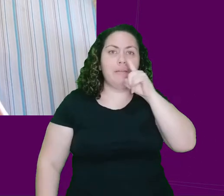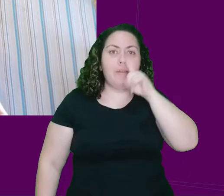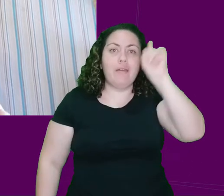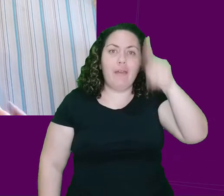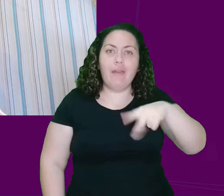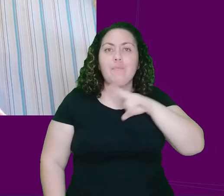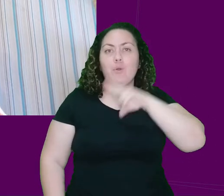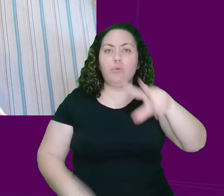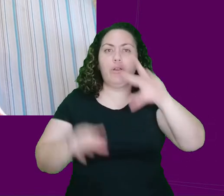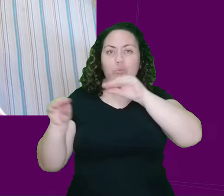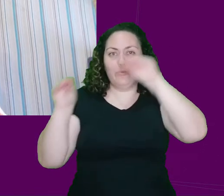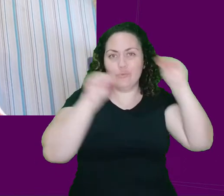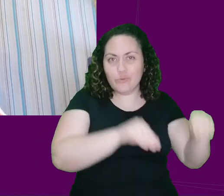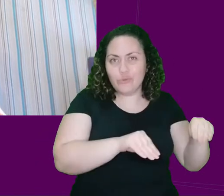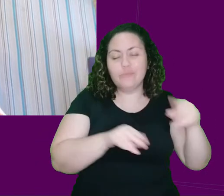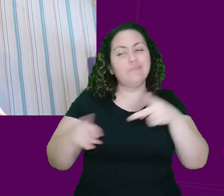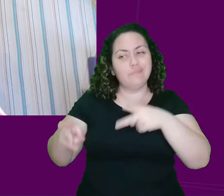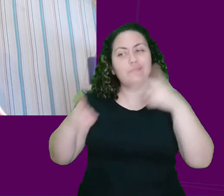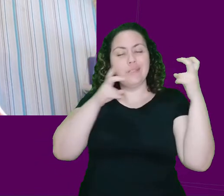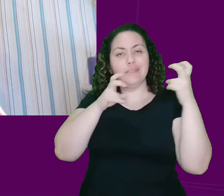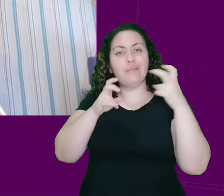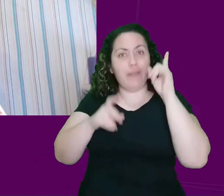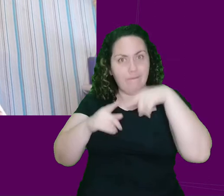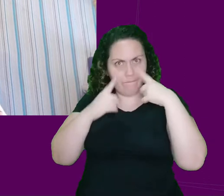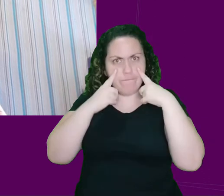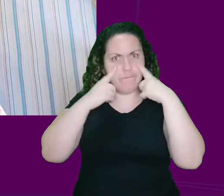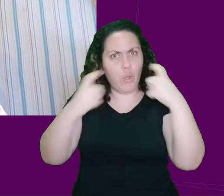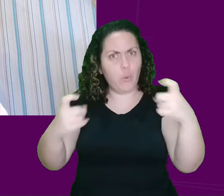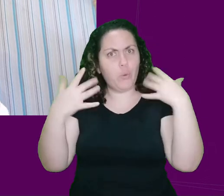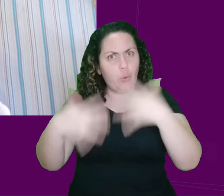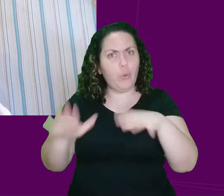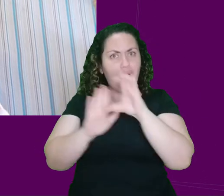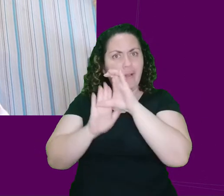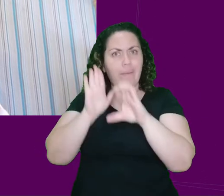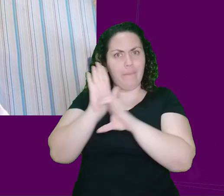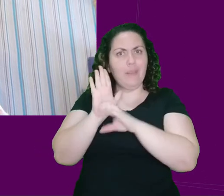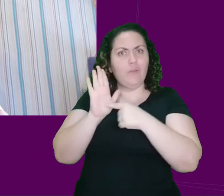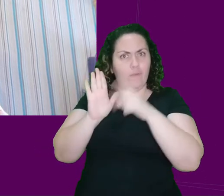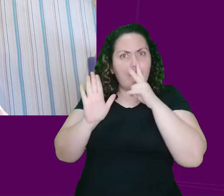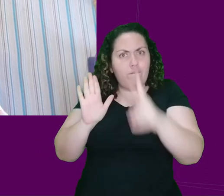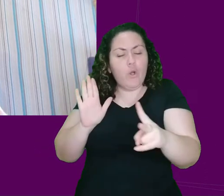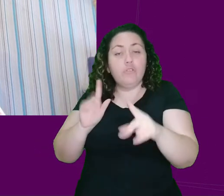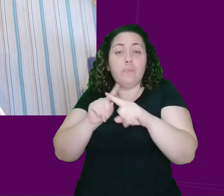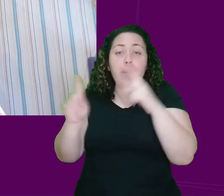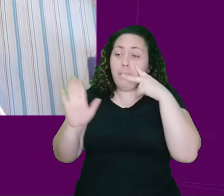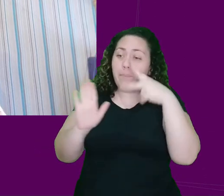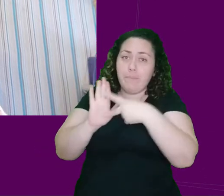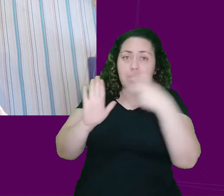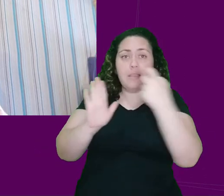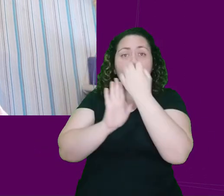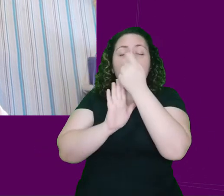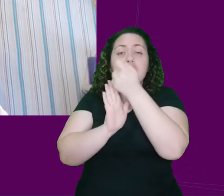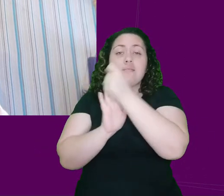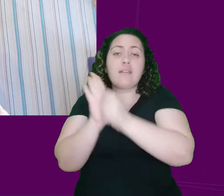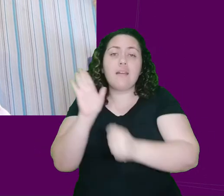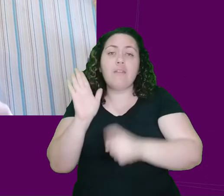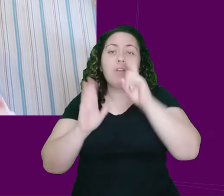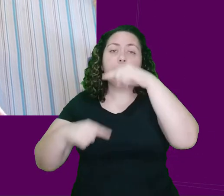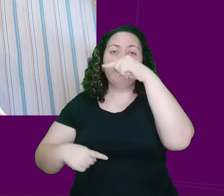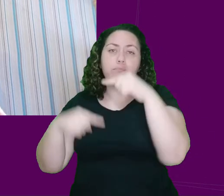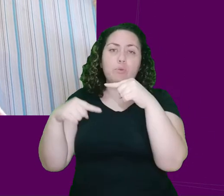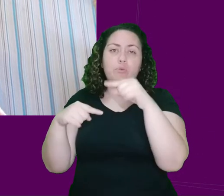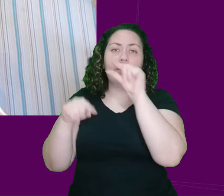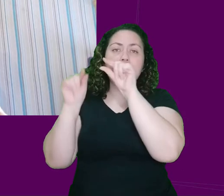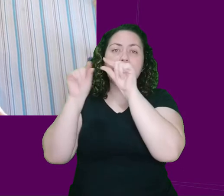essa violência, até porque é um capítulo muito forte, e a gente vê essa violência condensada em poucas linhas. Então, é uma escrita